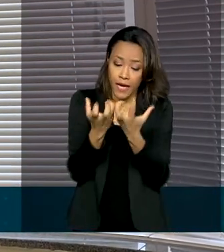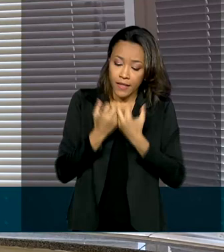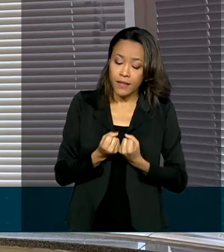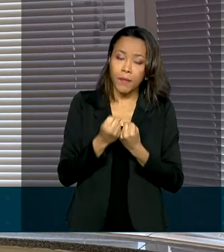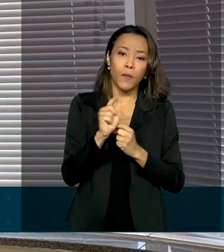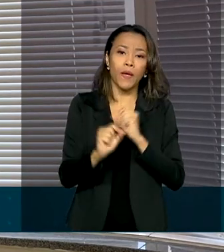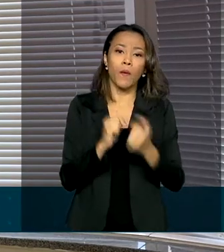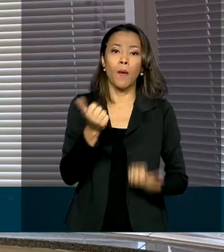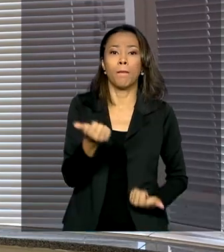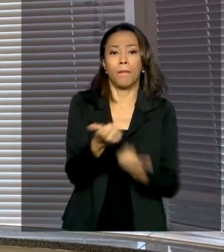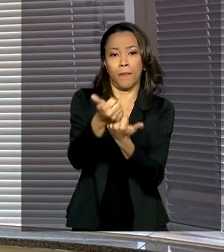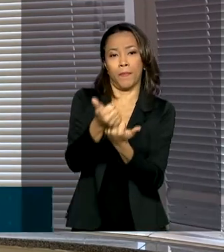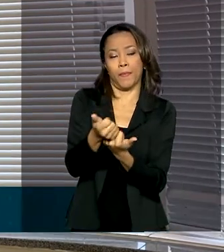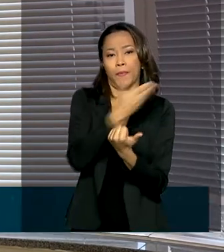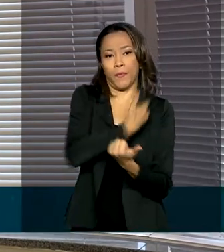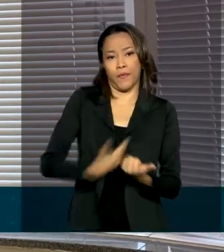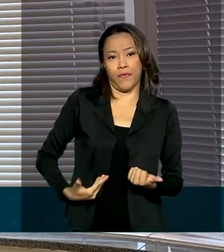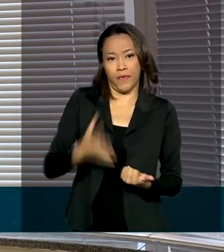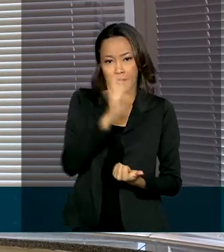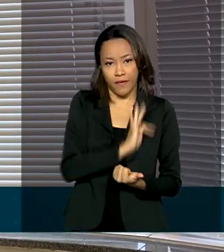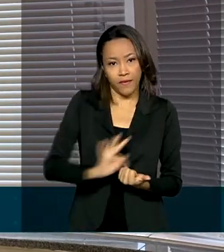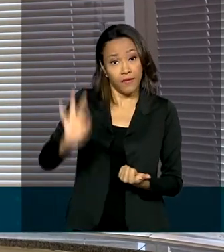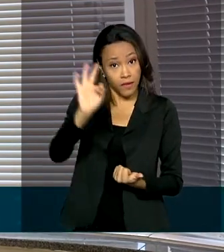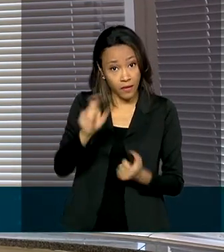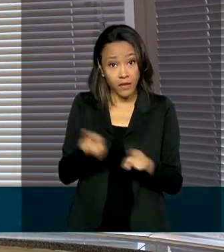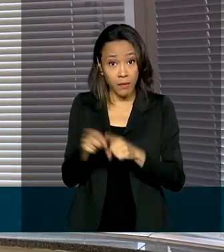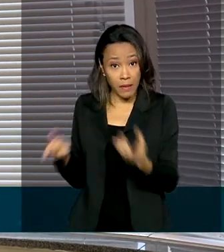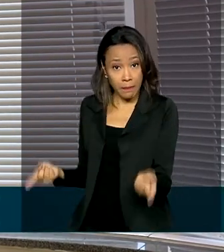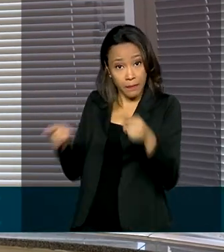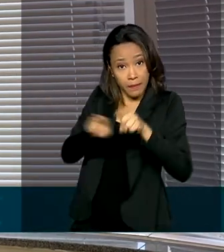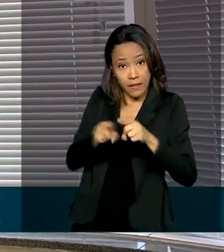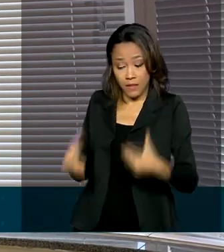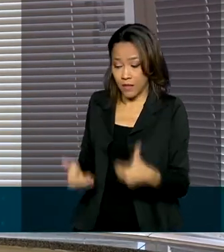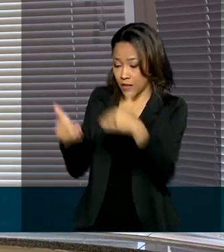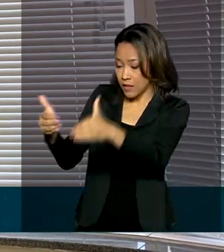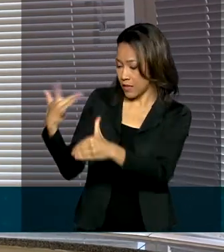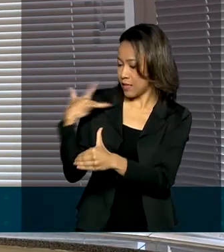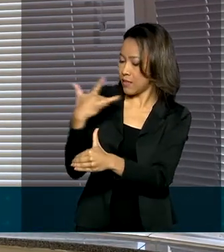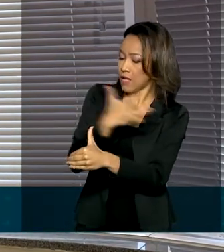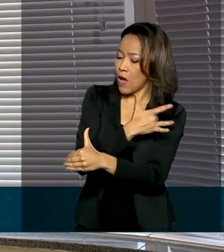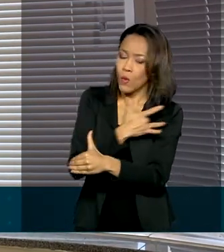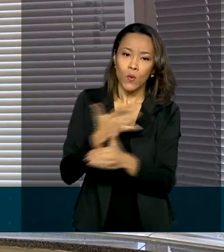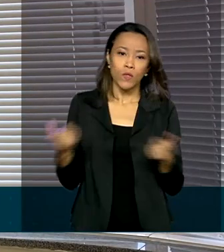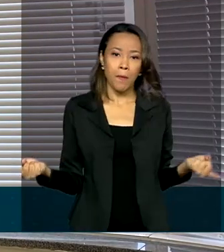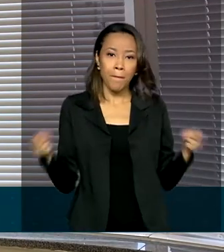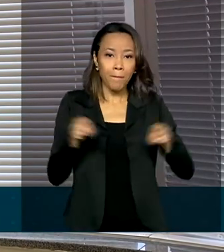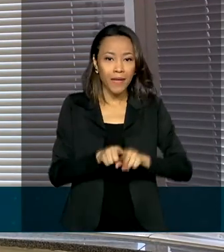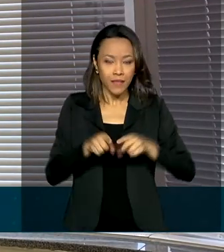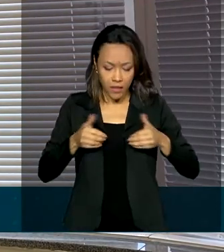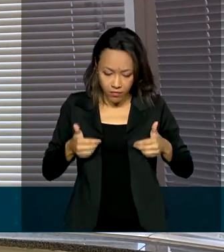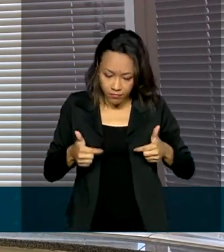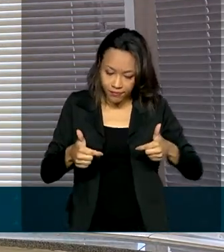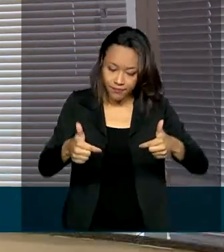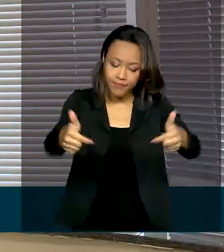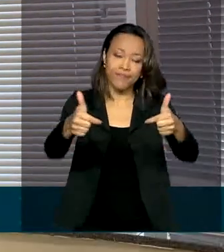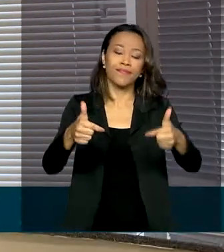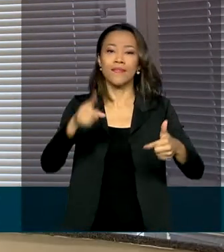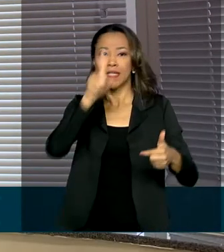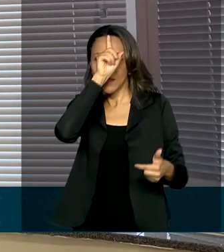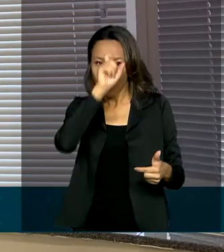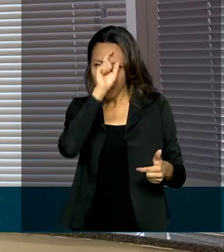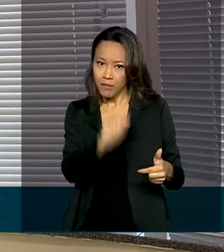Programa de Parcerias de Investimentos, junto com o Ministério da Saúde, para avançar numa agenda de parcerias nas UBSs.